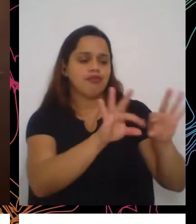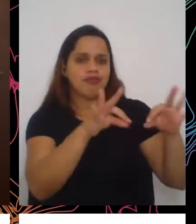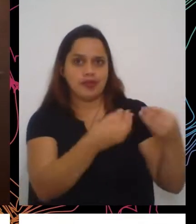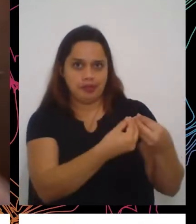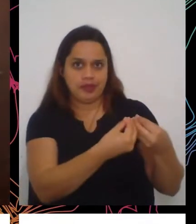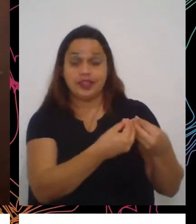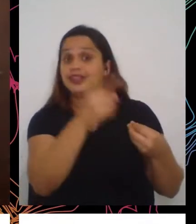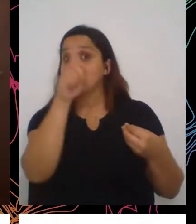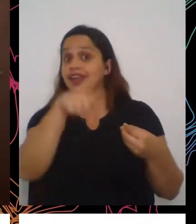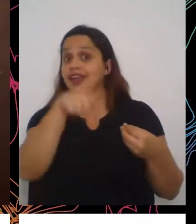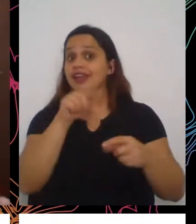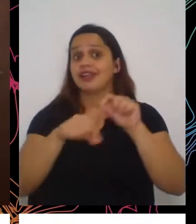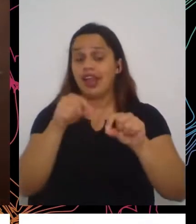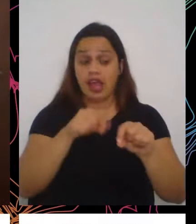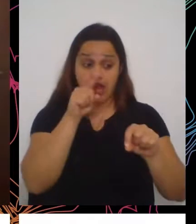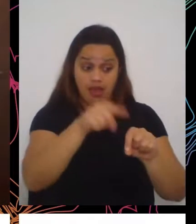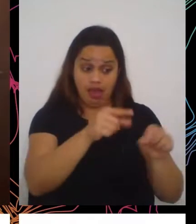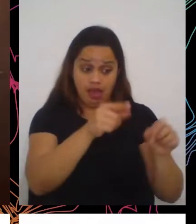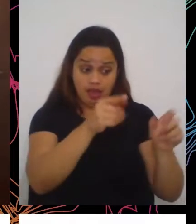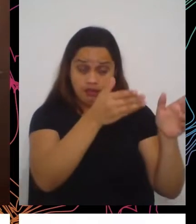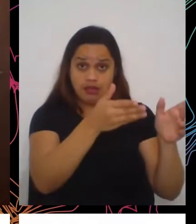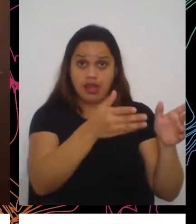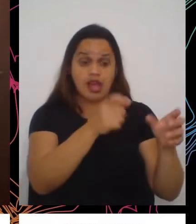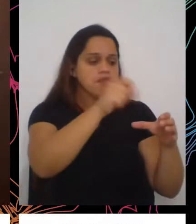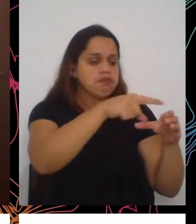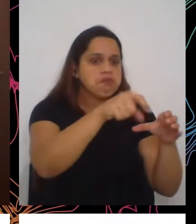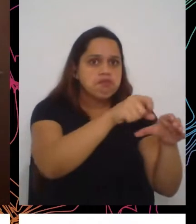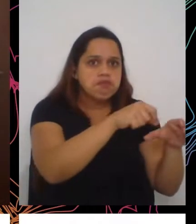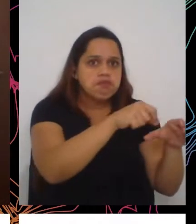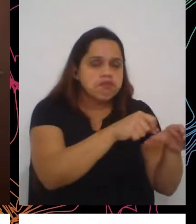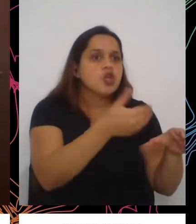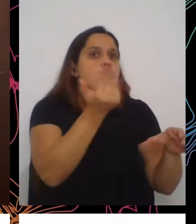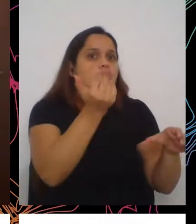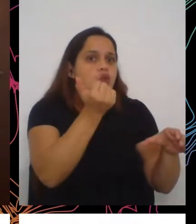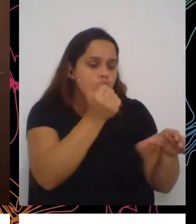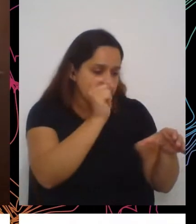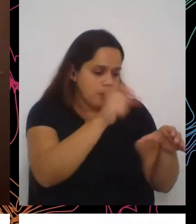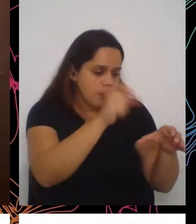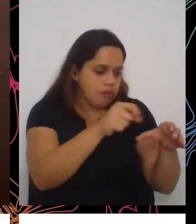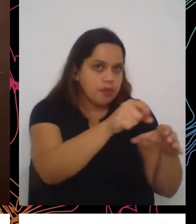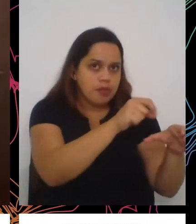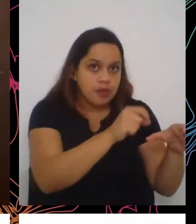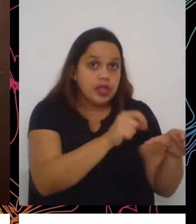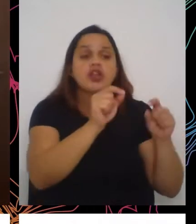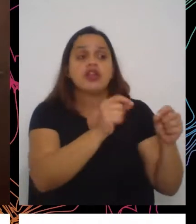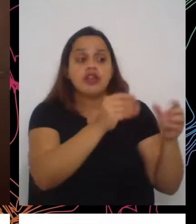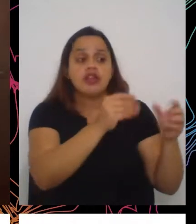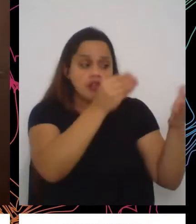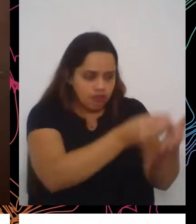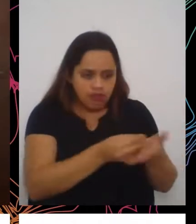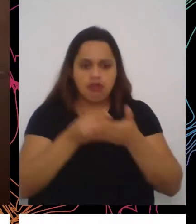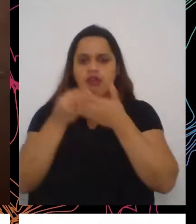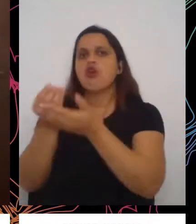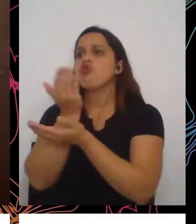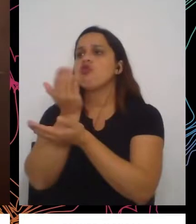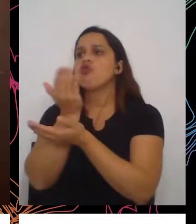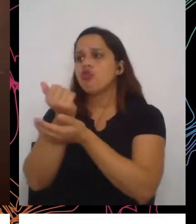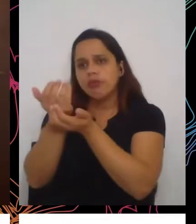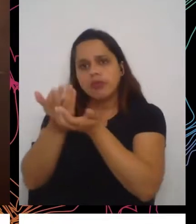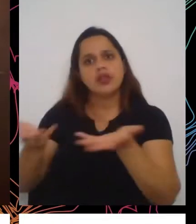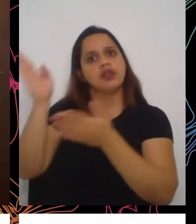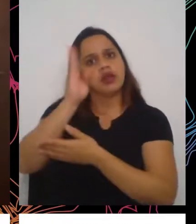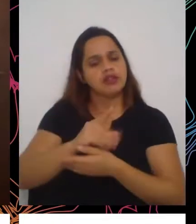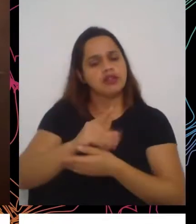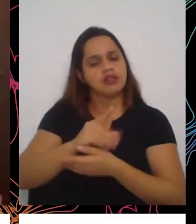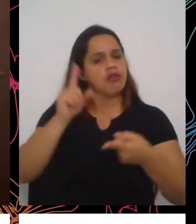quem produz comida de verdade, comida saudável e que alimenta a população brasileira, quem produz o arroz, o feijão, a verdura,